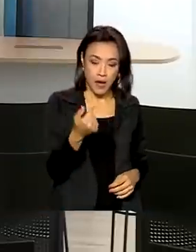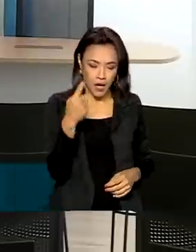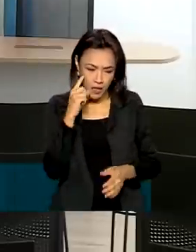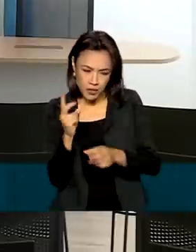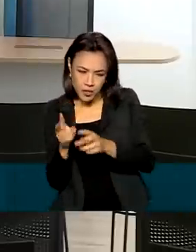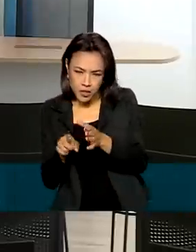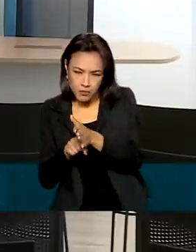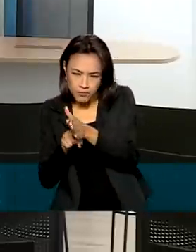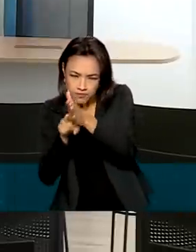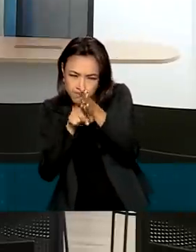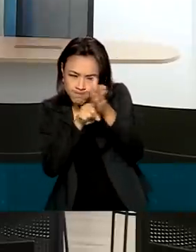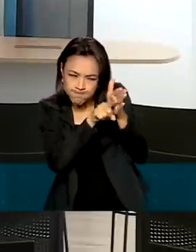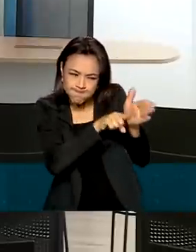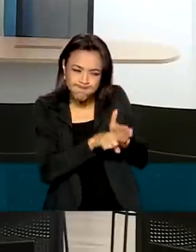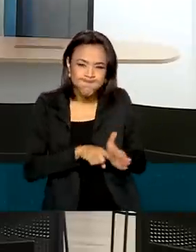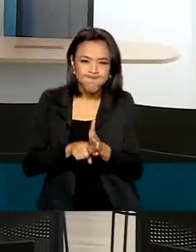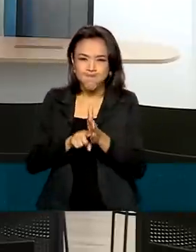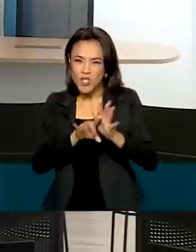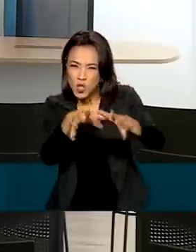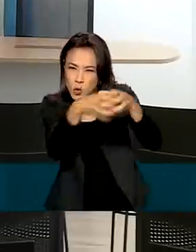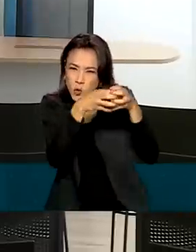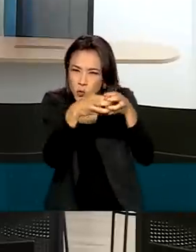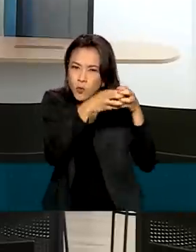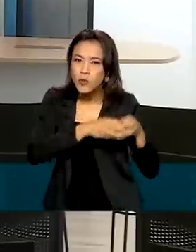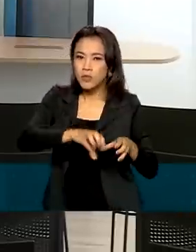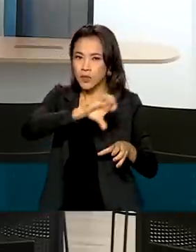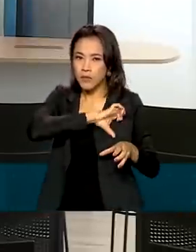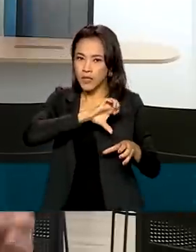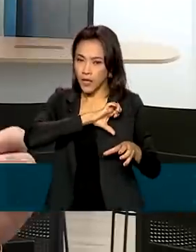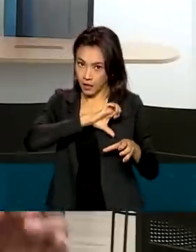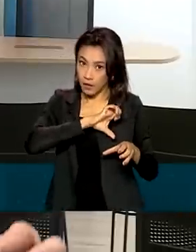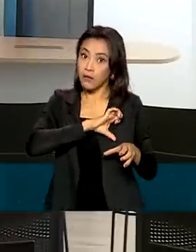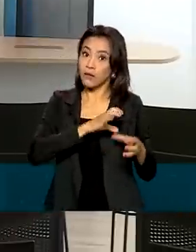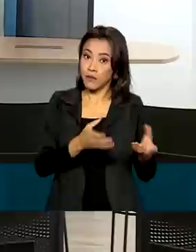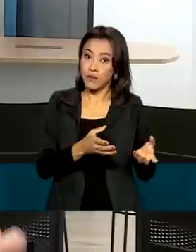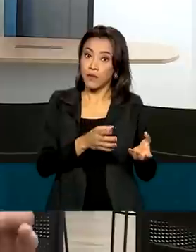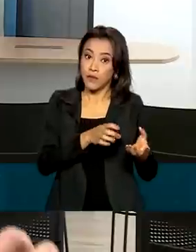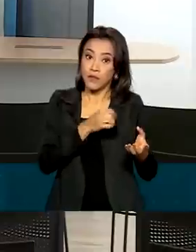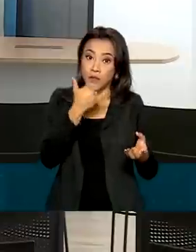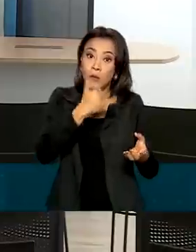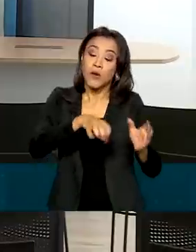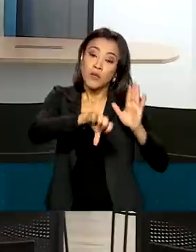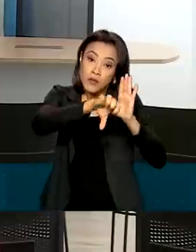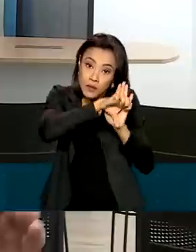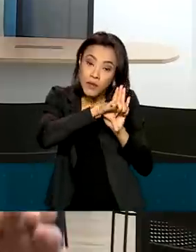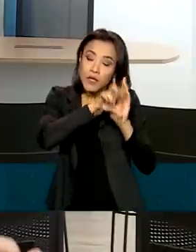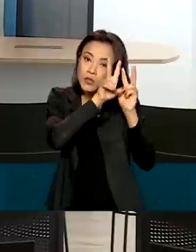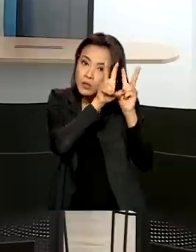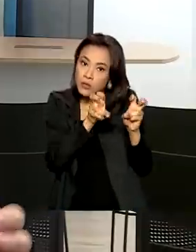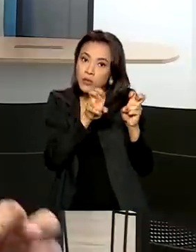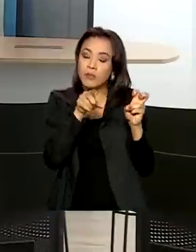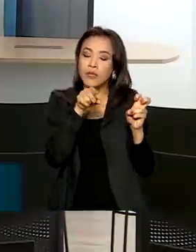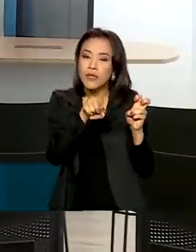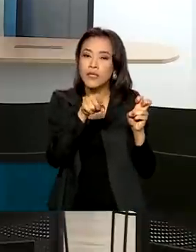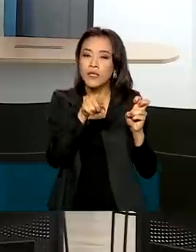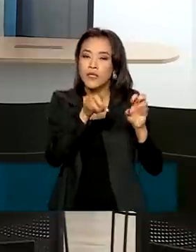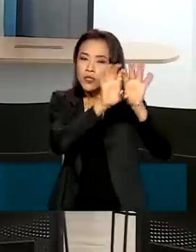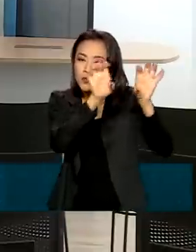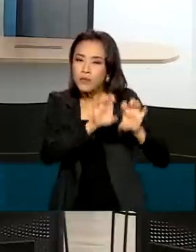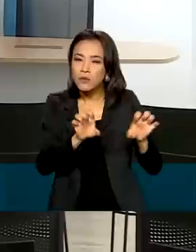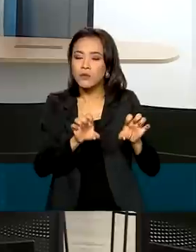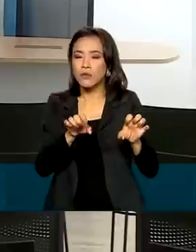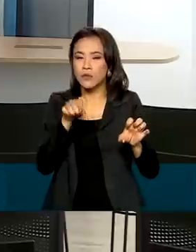organização criminosa em cima de fraude bancária e identificação de hackers e estruturas que atacam